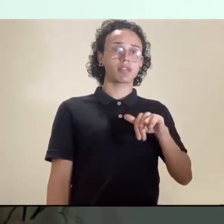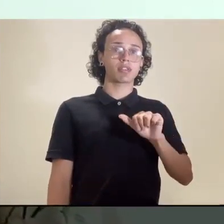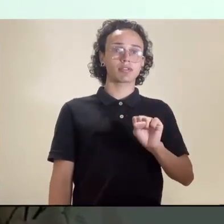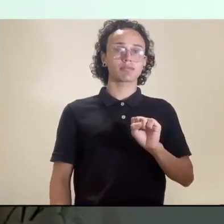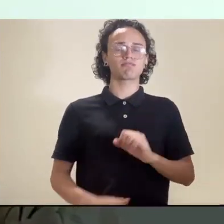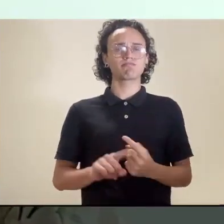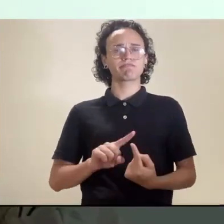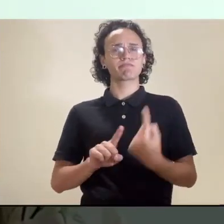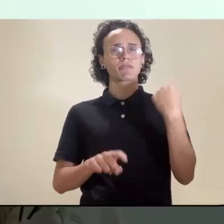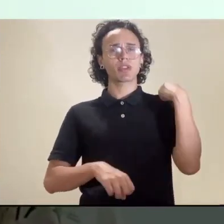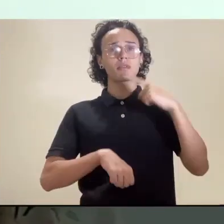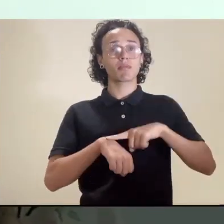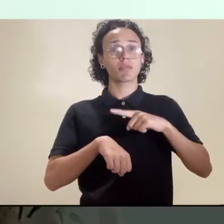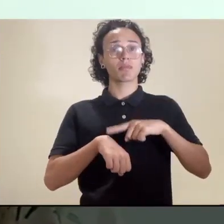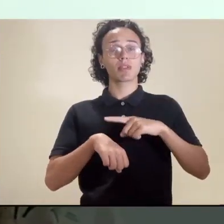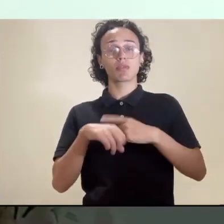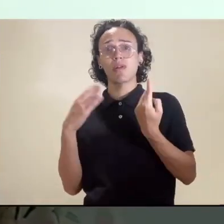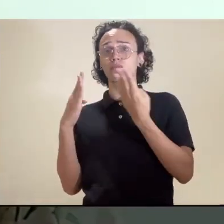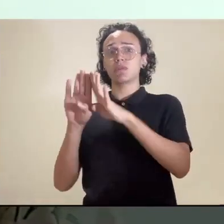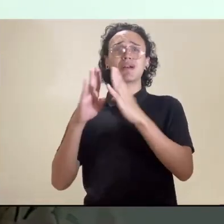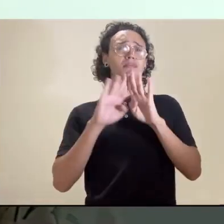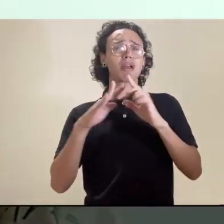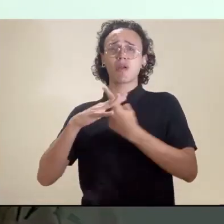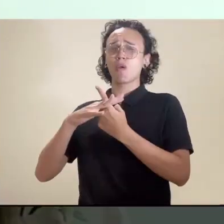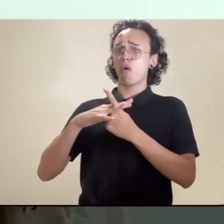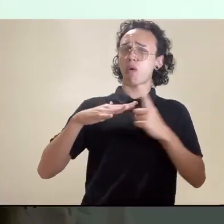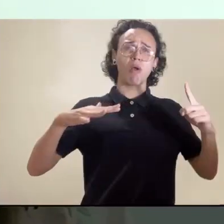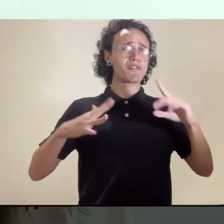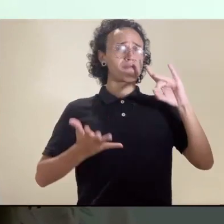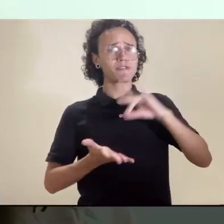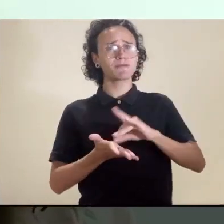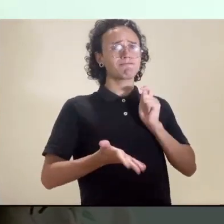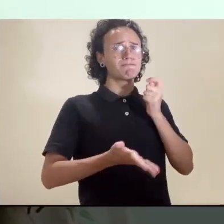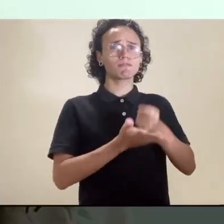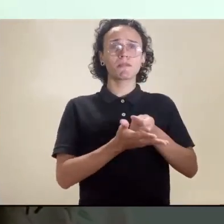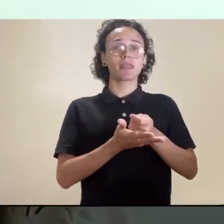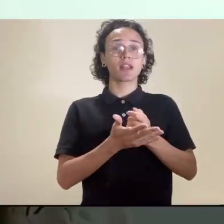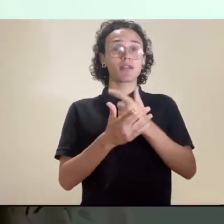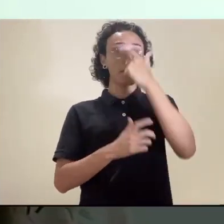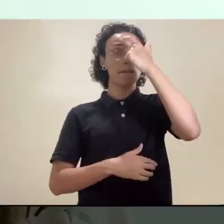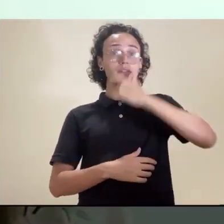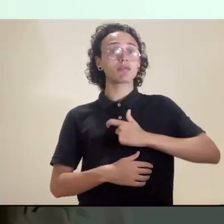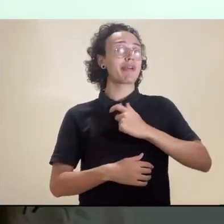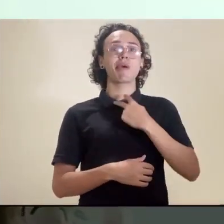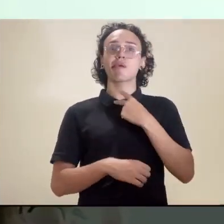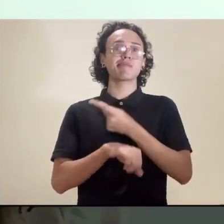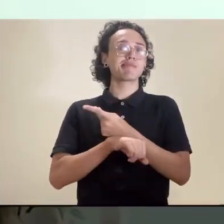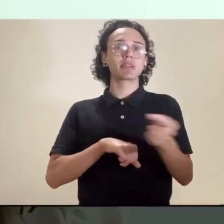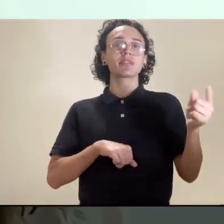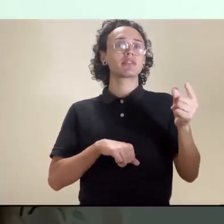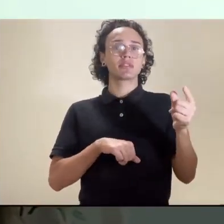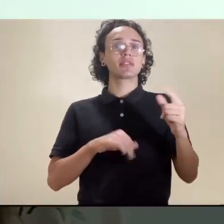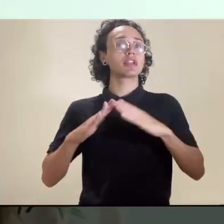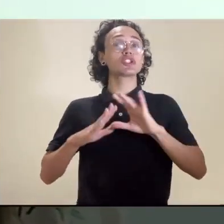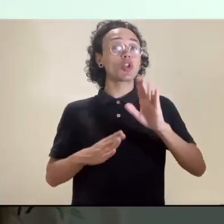de restrição social muito rígidas, que as pessoas não podiam sair de casa só para